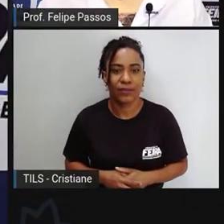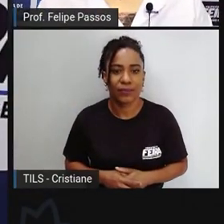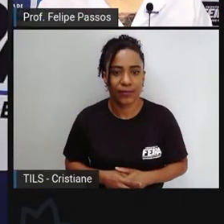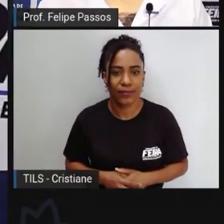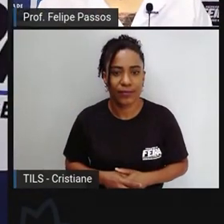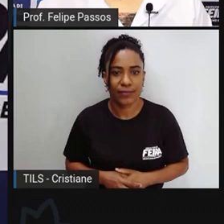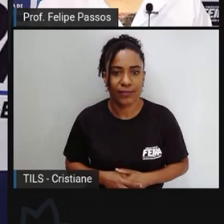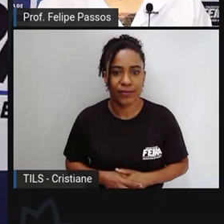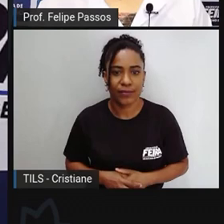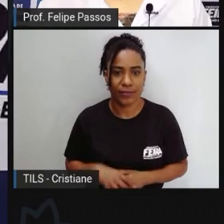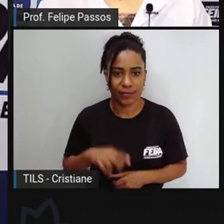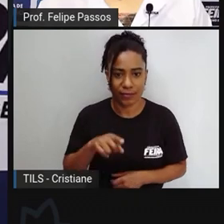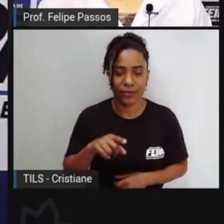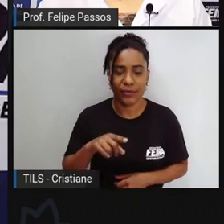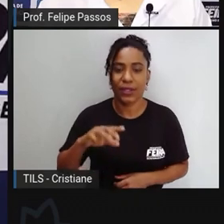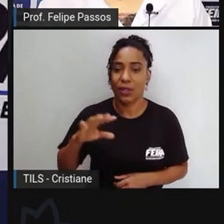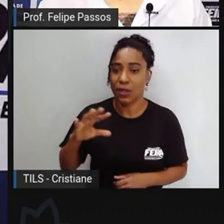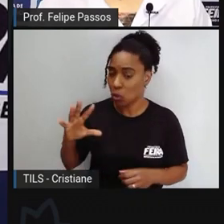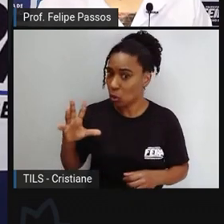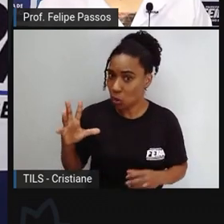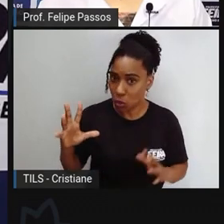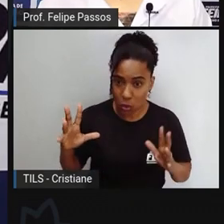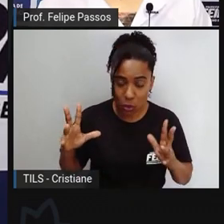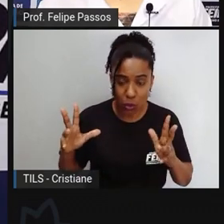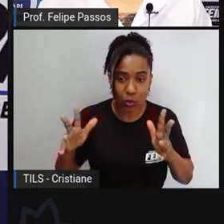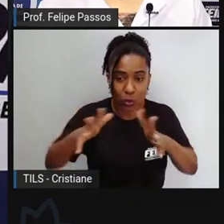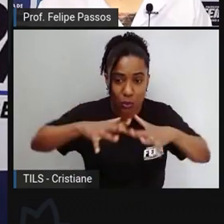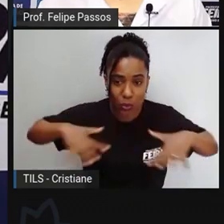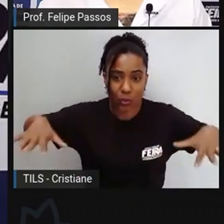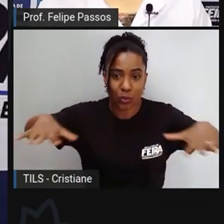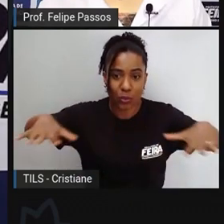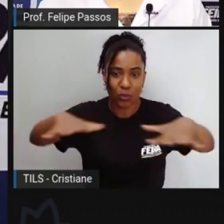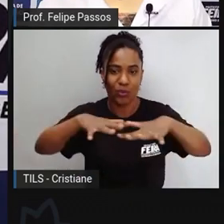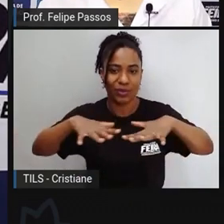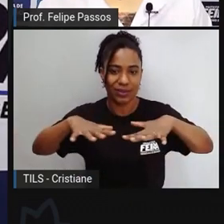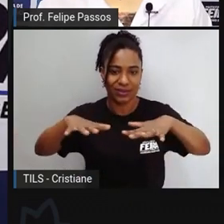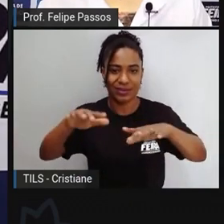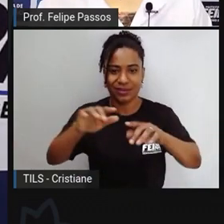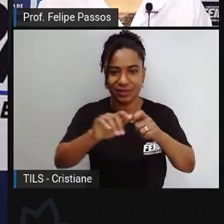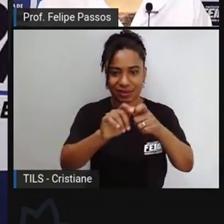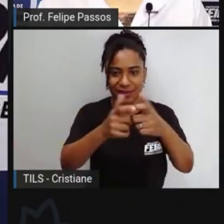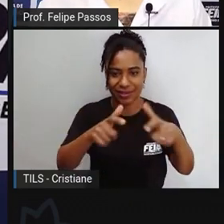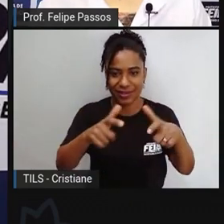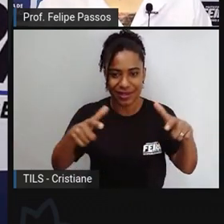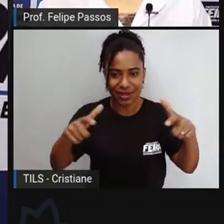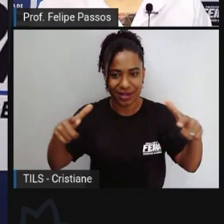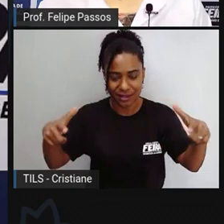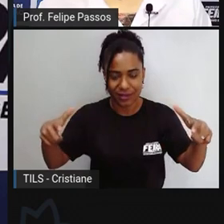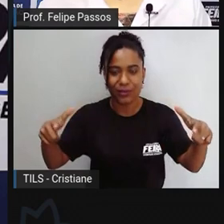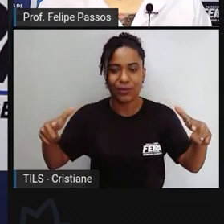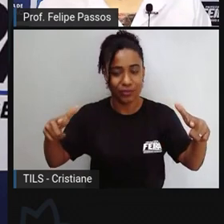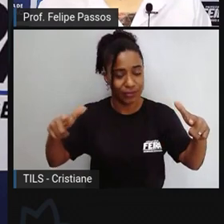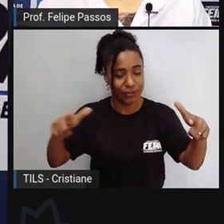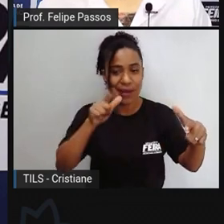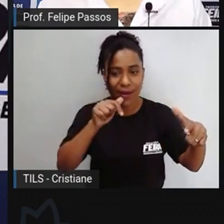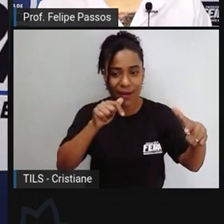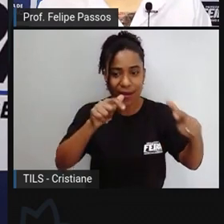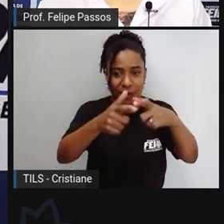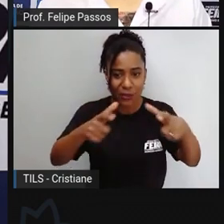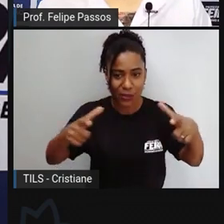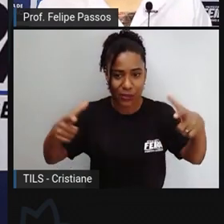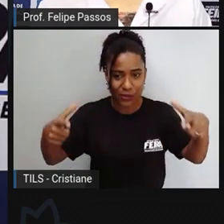todas as lagoas estão na sua grande maioria